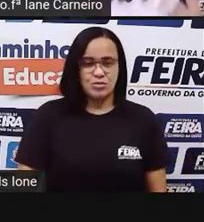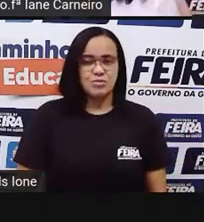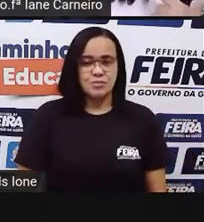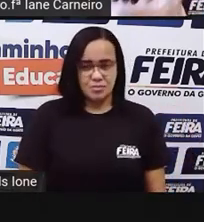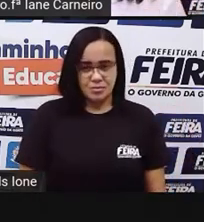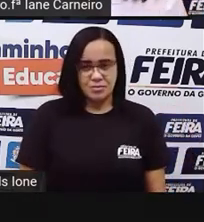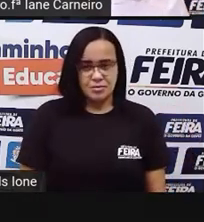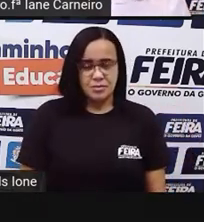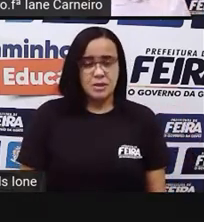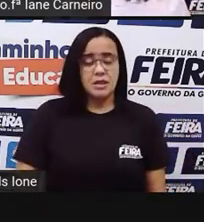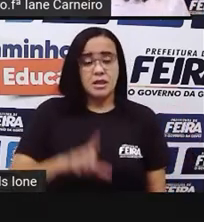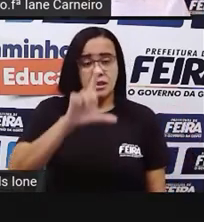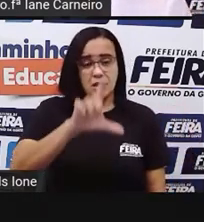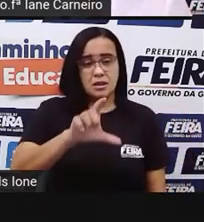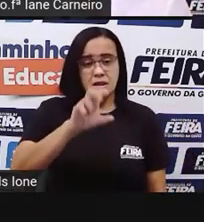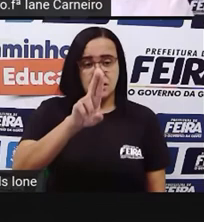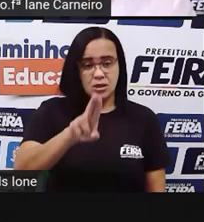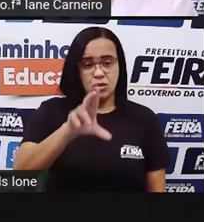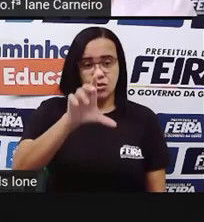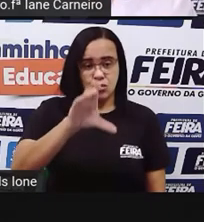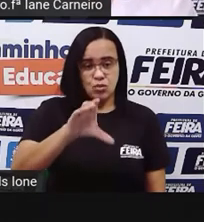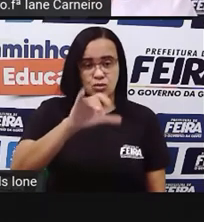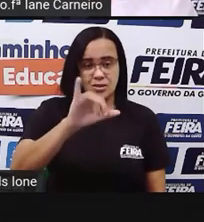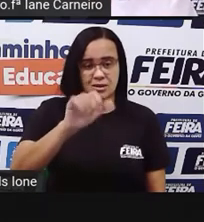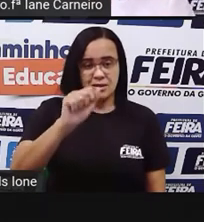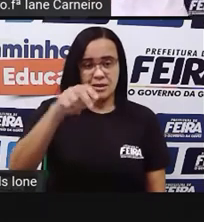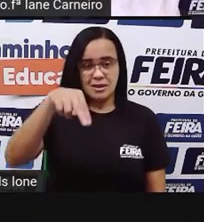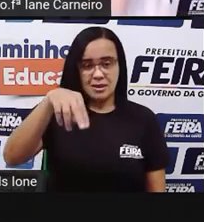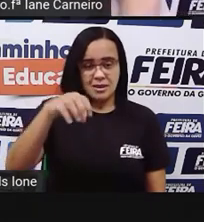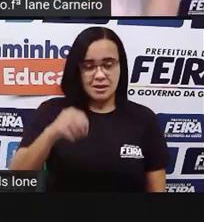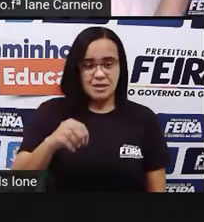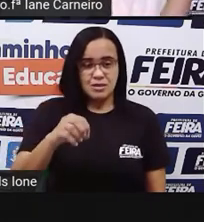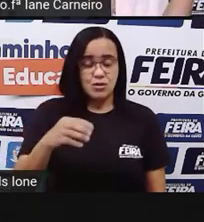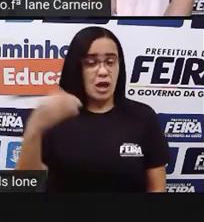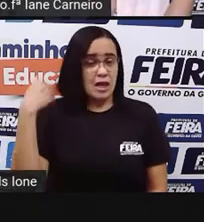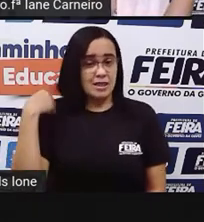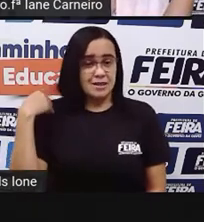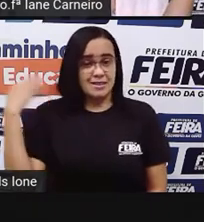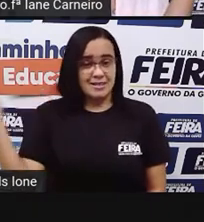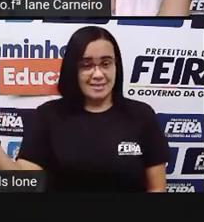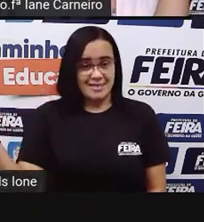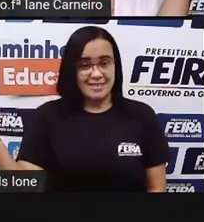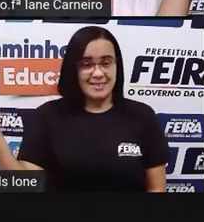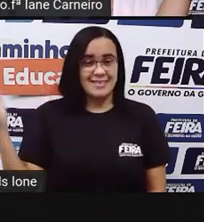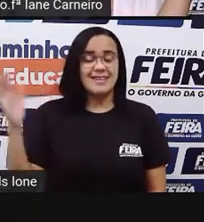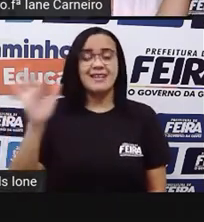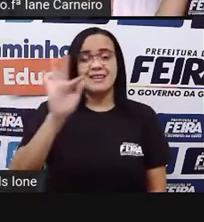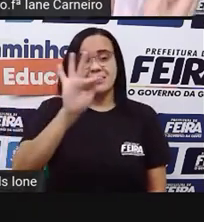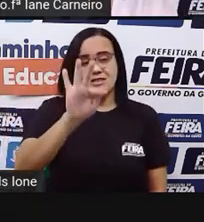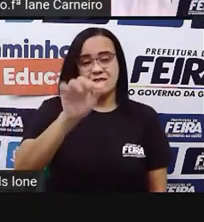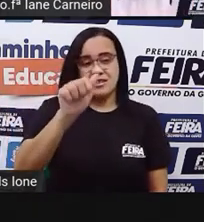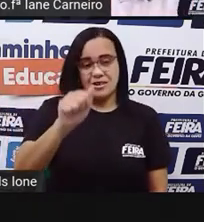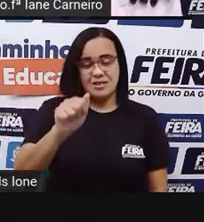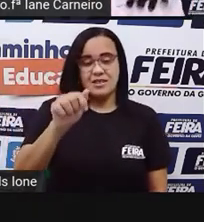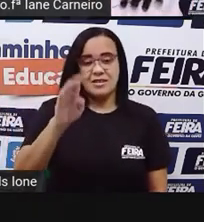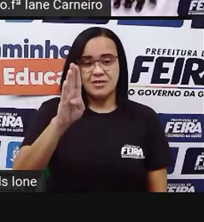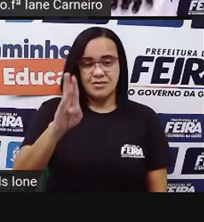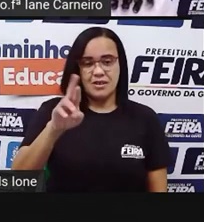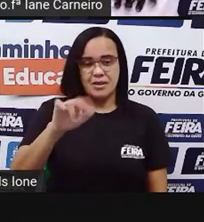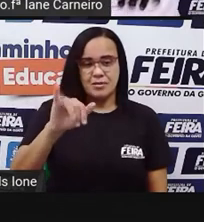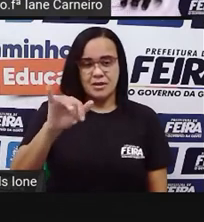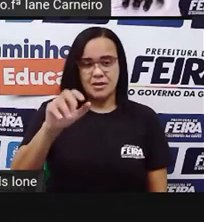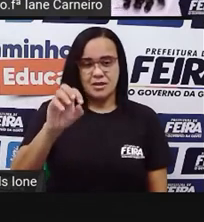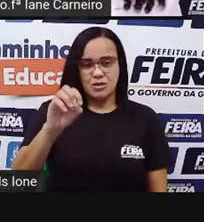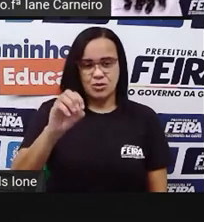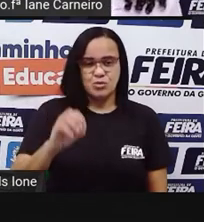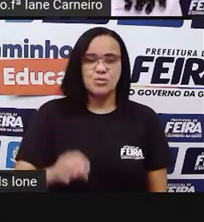direita de Fabrício. Lembra que a Pró falou que essa é a direita? Se a Pró ficar de costas pra vocês, essa minha mão, ó, vai ser igual a de Fabrício.